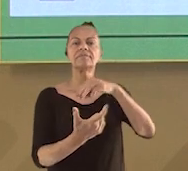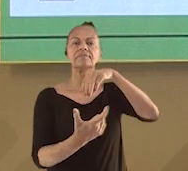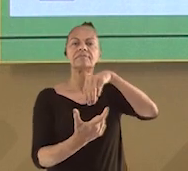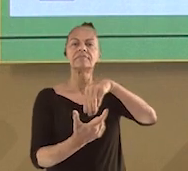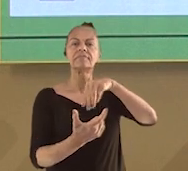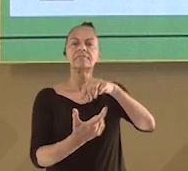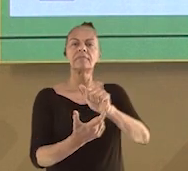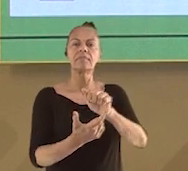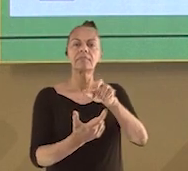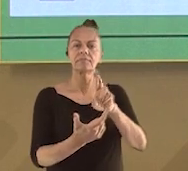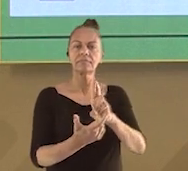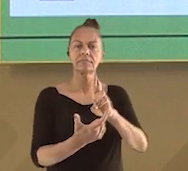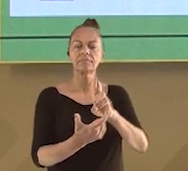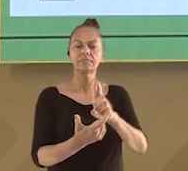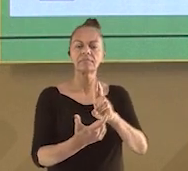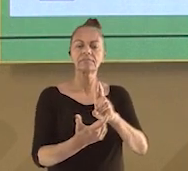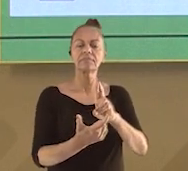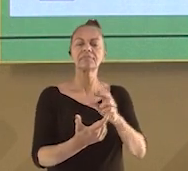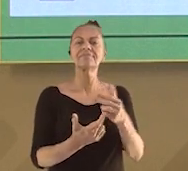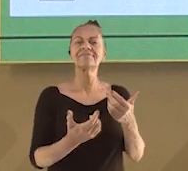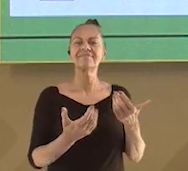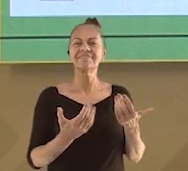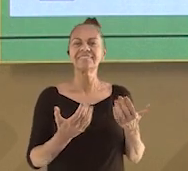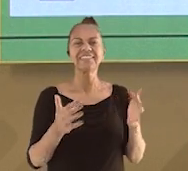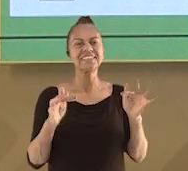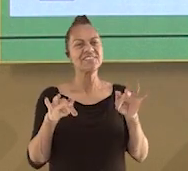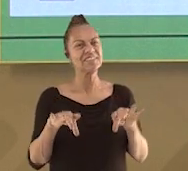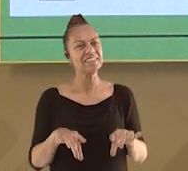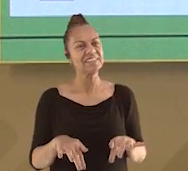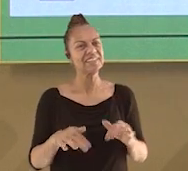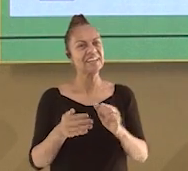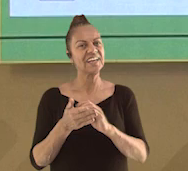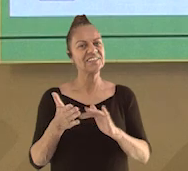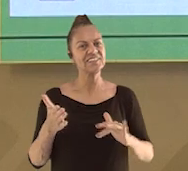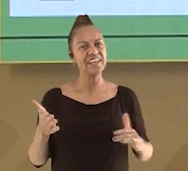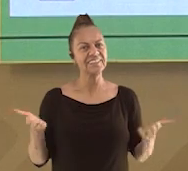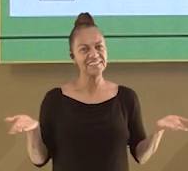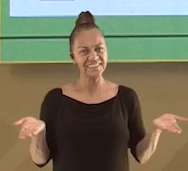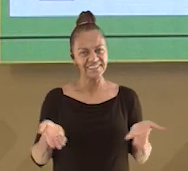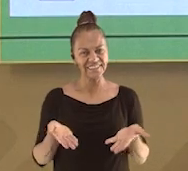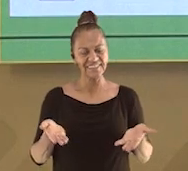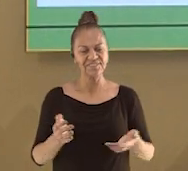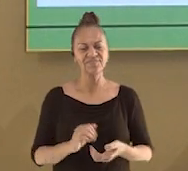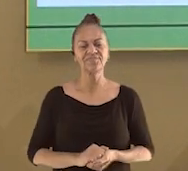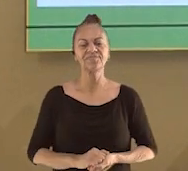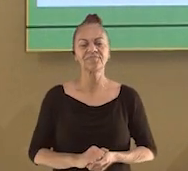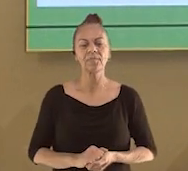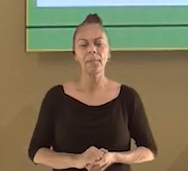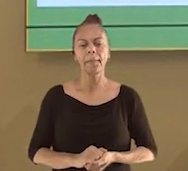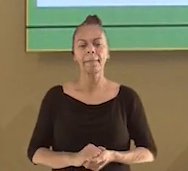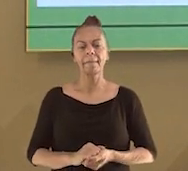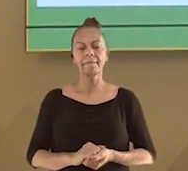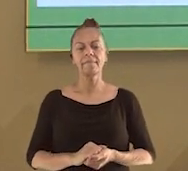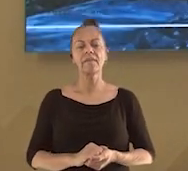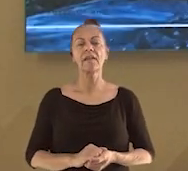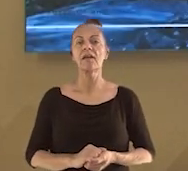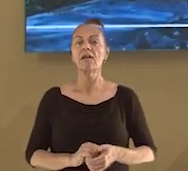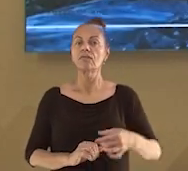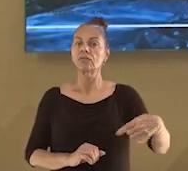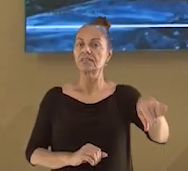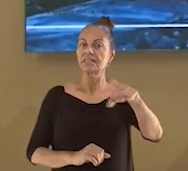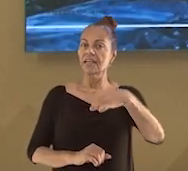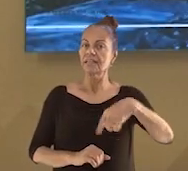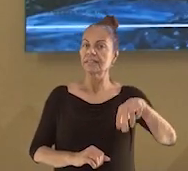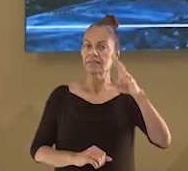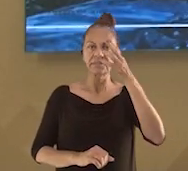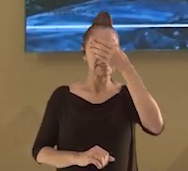mar. E assim, finalizamos a atividade de hoje. Não deixe de registrar a